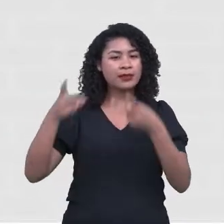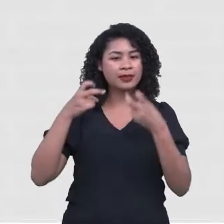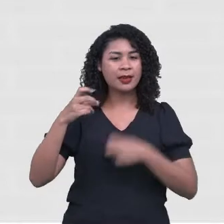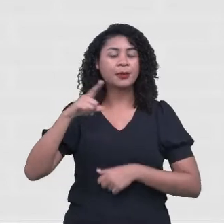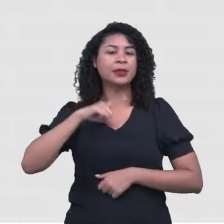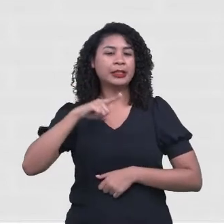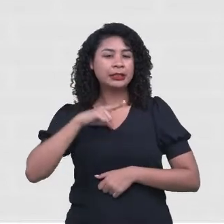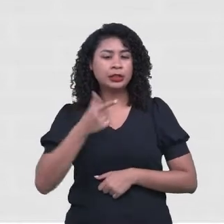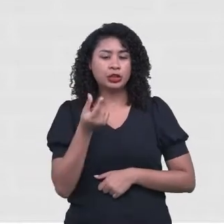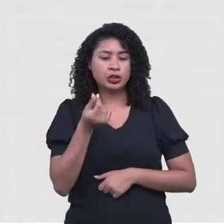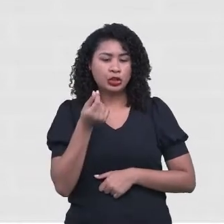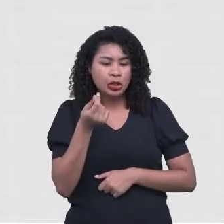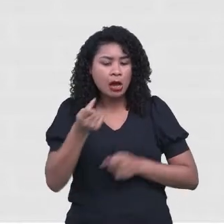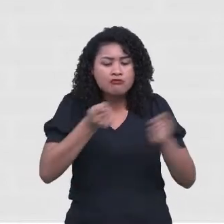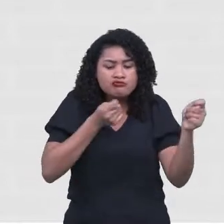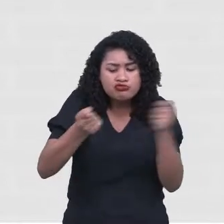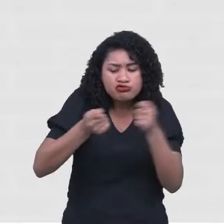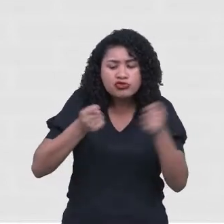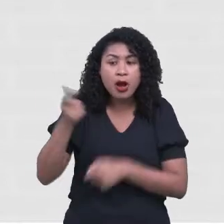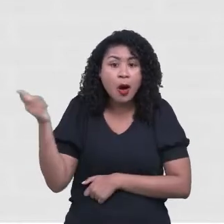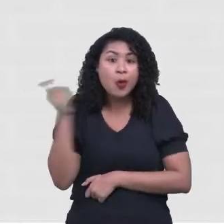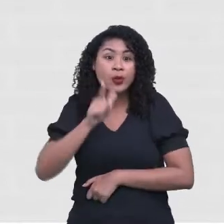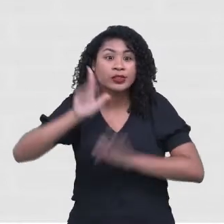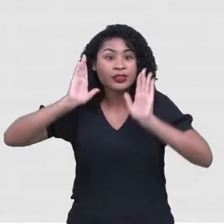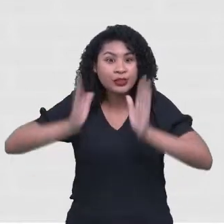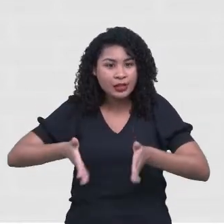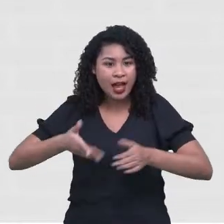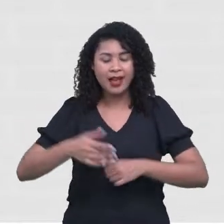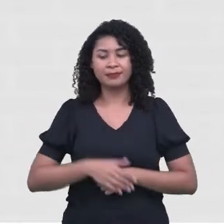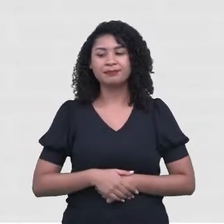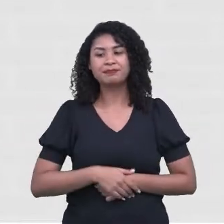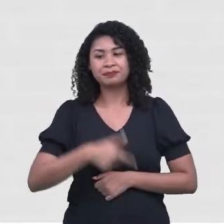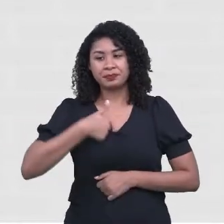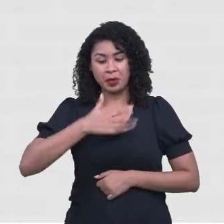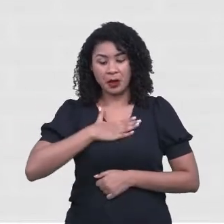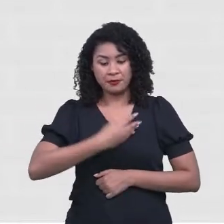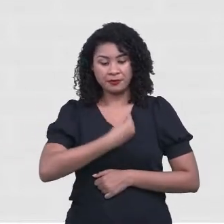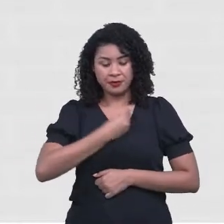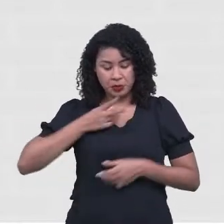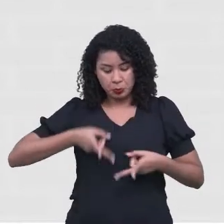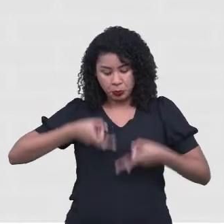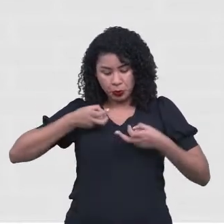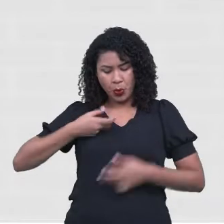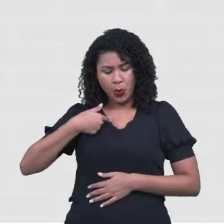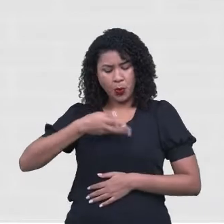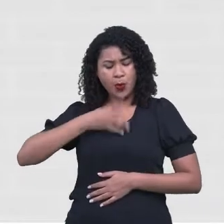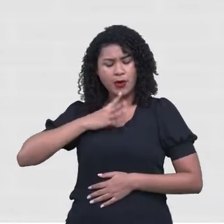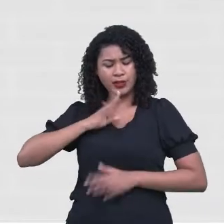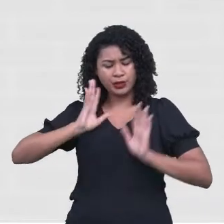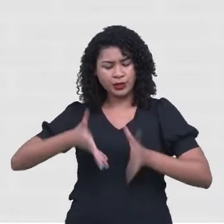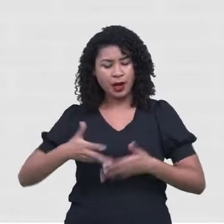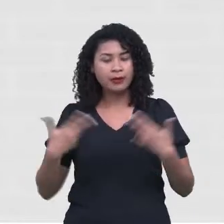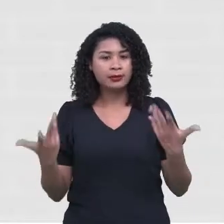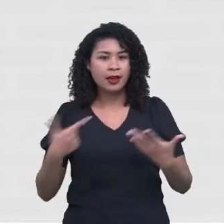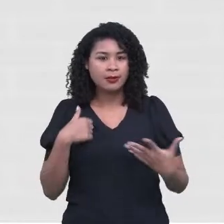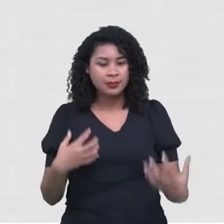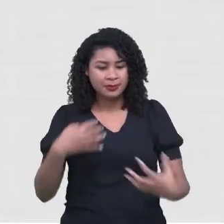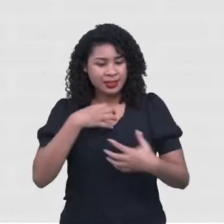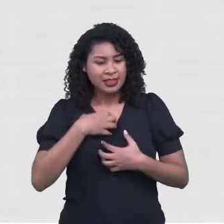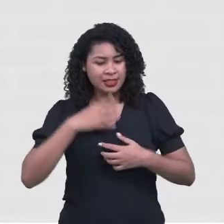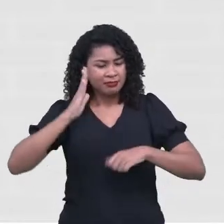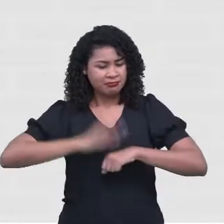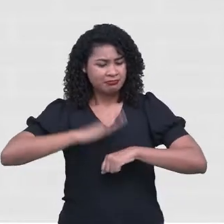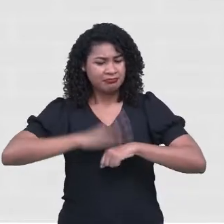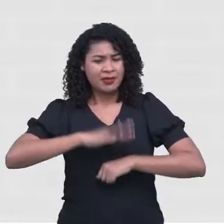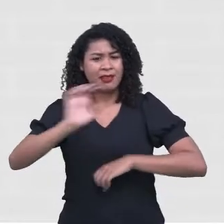meu projeto de vida, certo? Eu me autoconheço. Eu vou ter o quê? Uma atitude empreendedora, certo? Então,